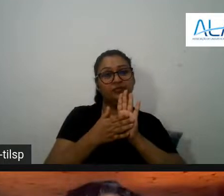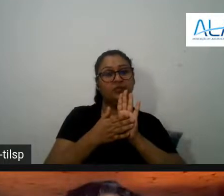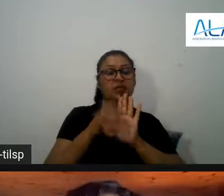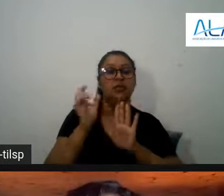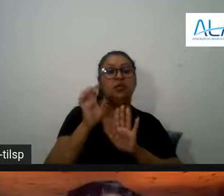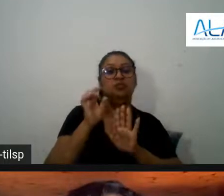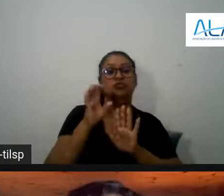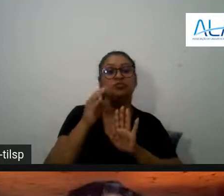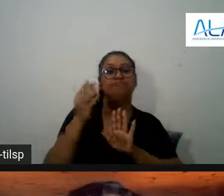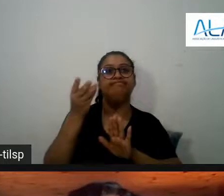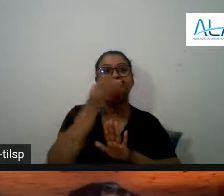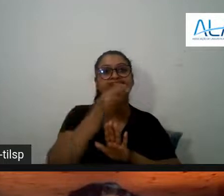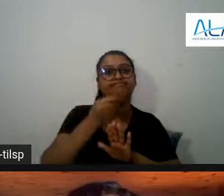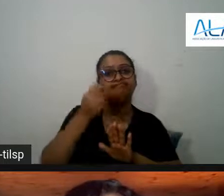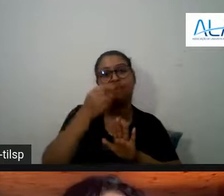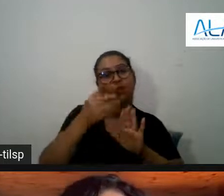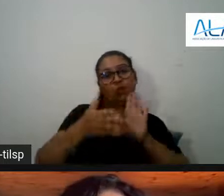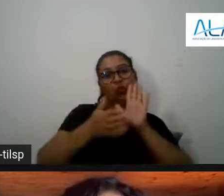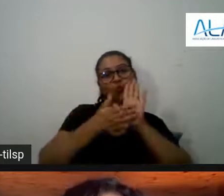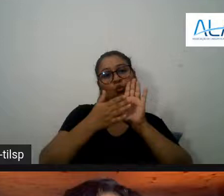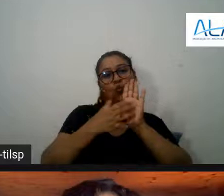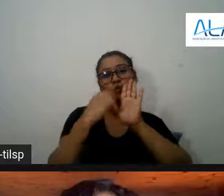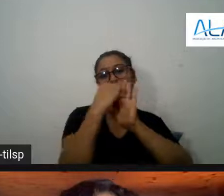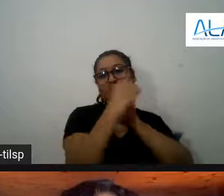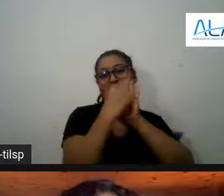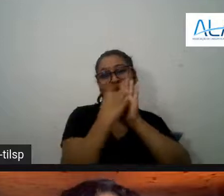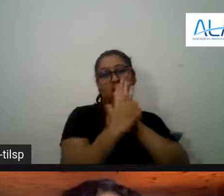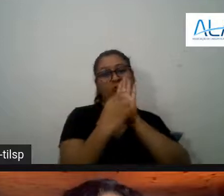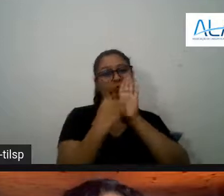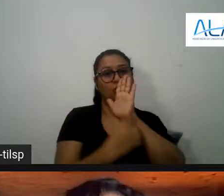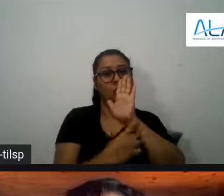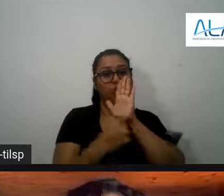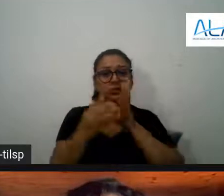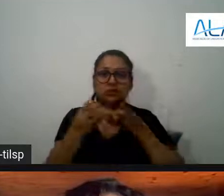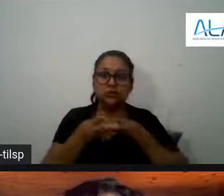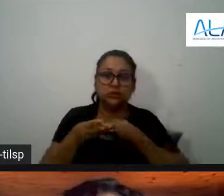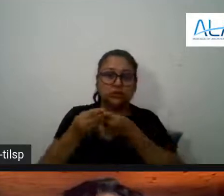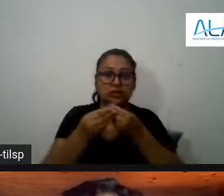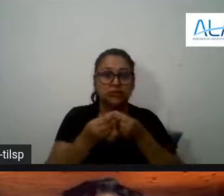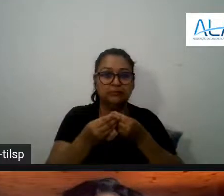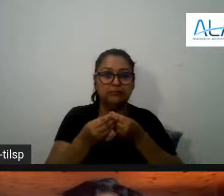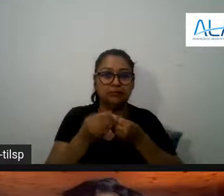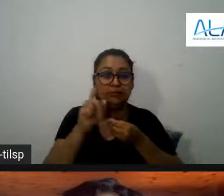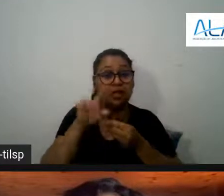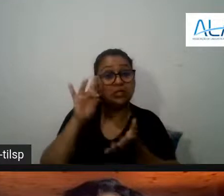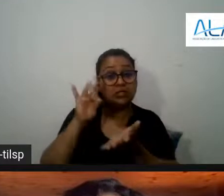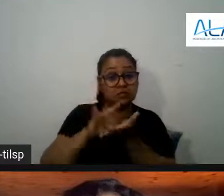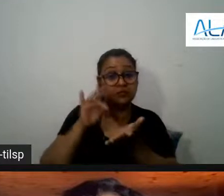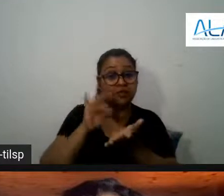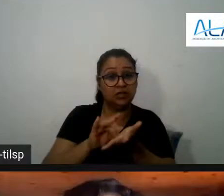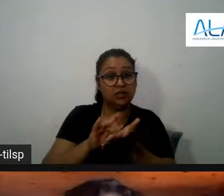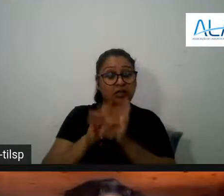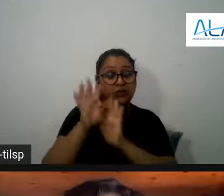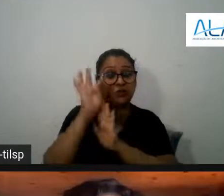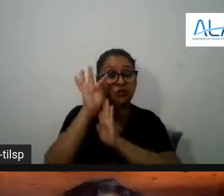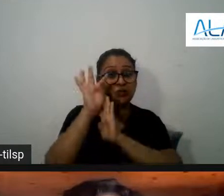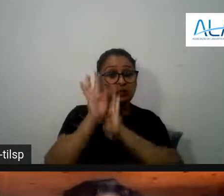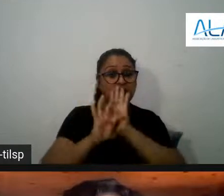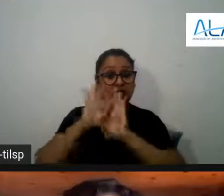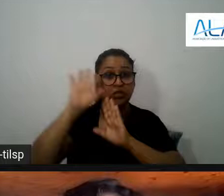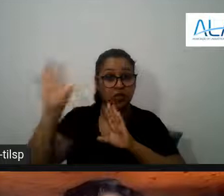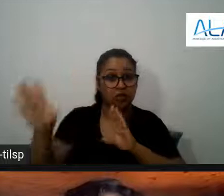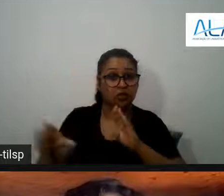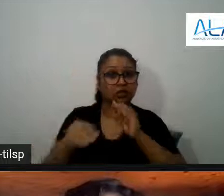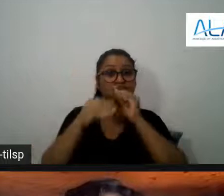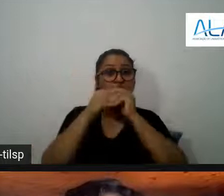arejar ou de ilustrar ou tornar o texto mais apelativo é que se realmente o texto no seu todo com o